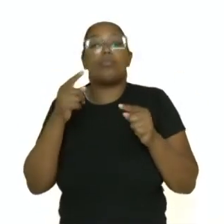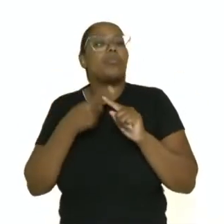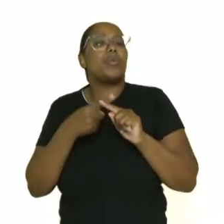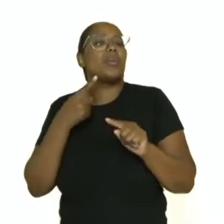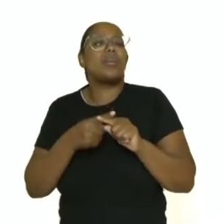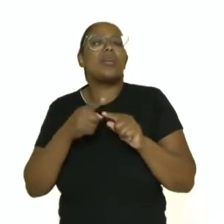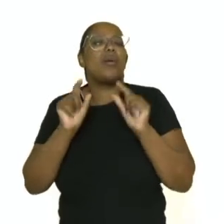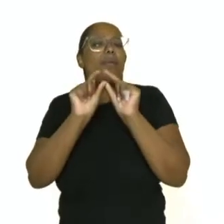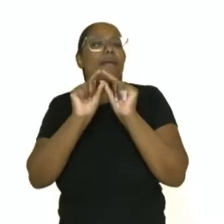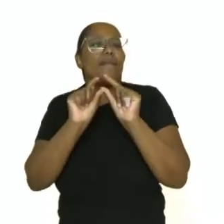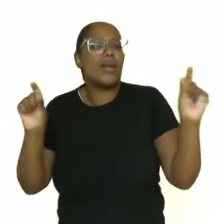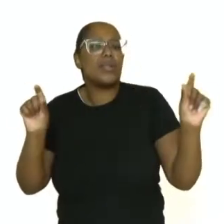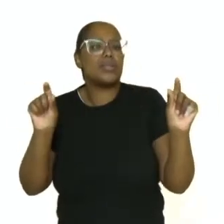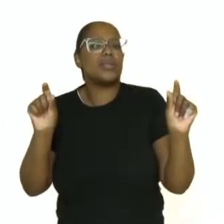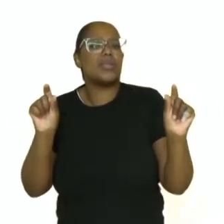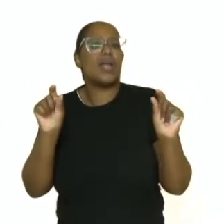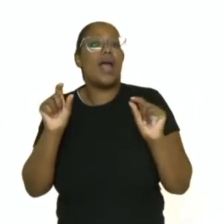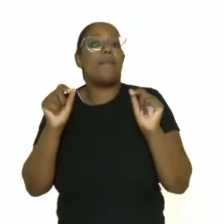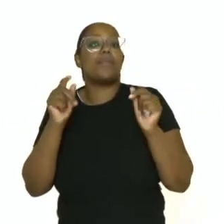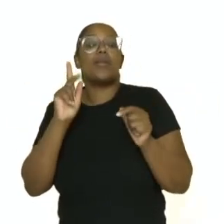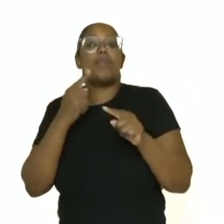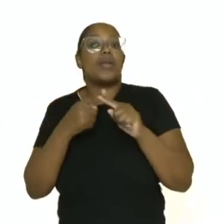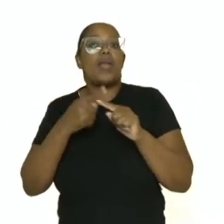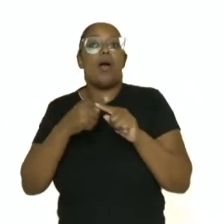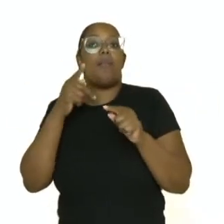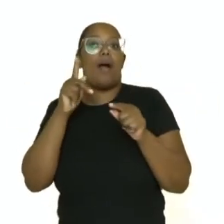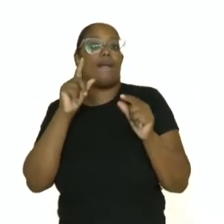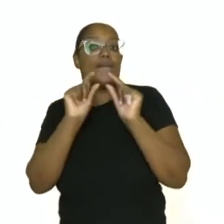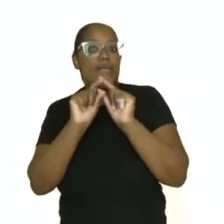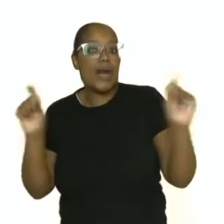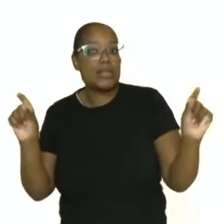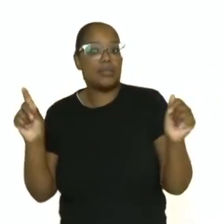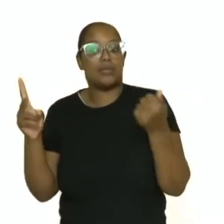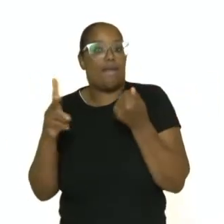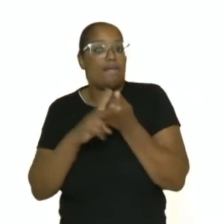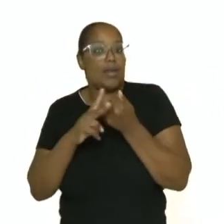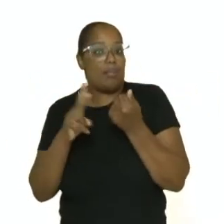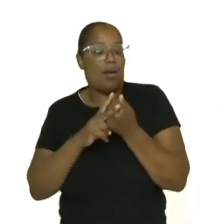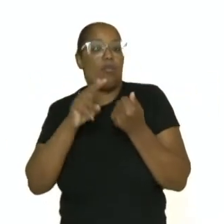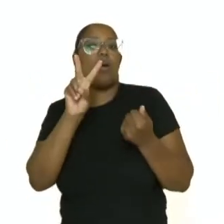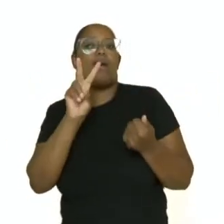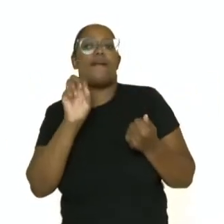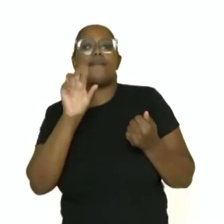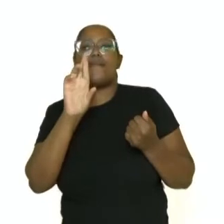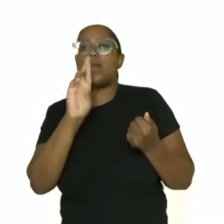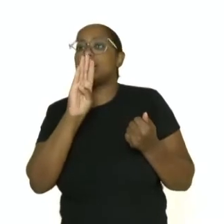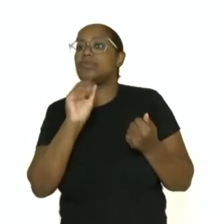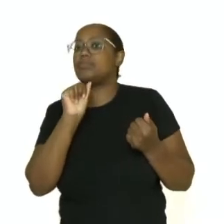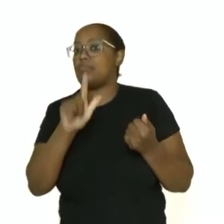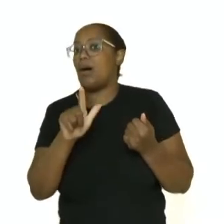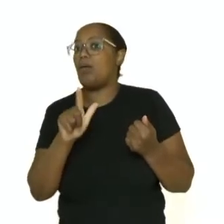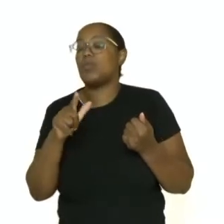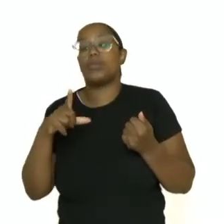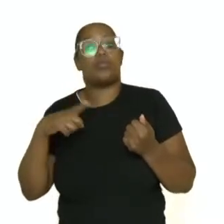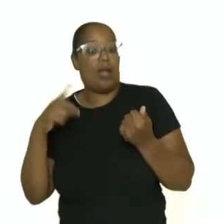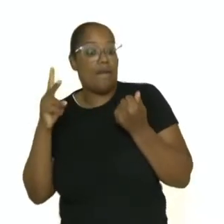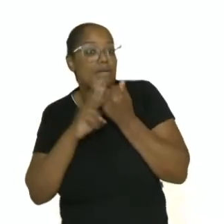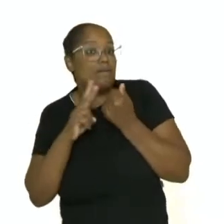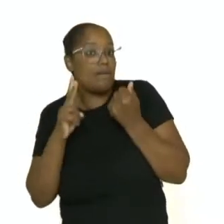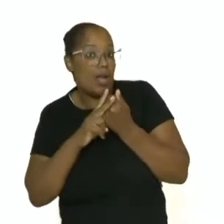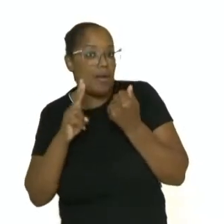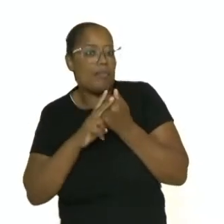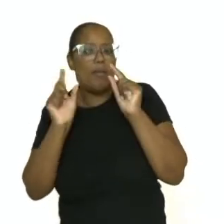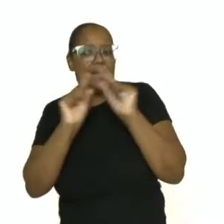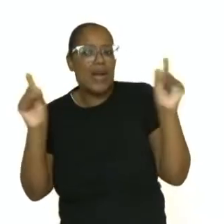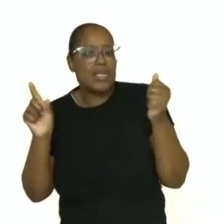frase? Porque é uma frase verbal. É uma frase que possui verbo. E sendo uma frase que possui verbo, ela